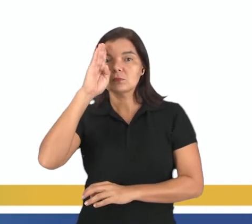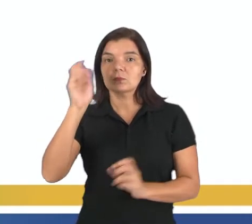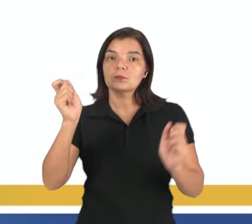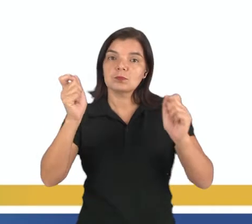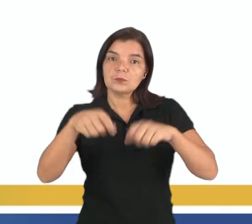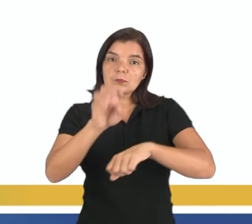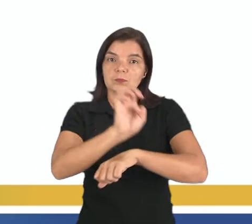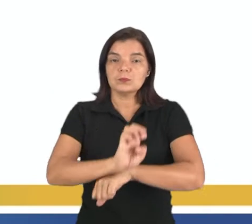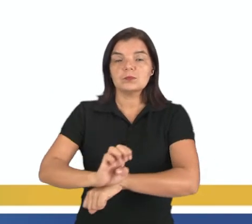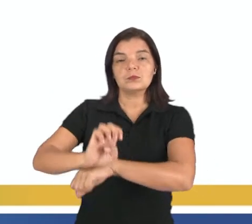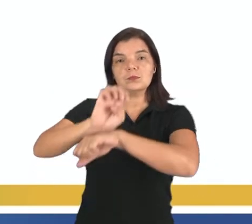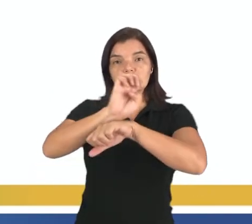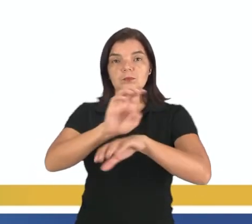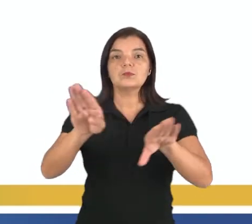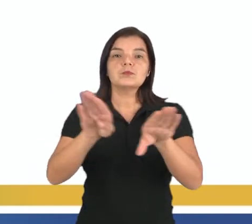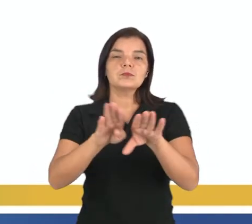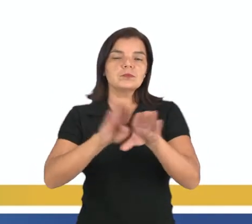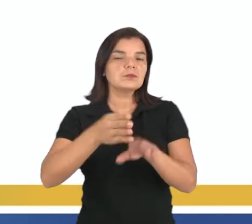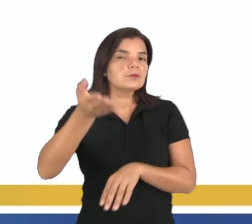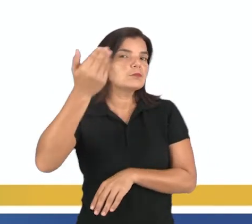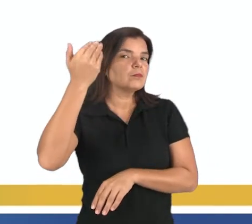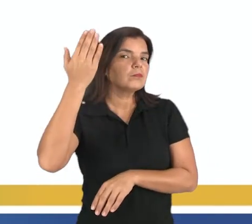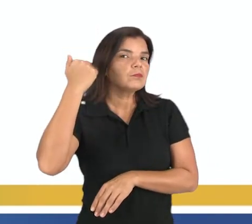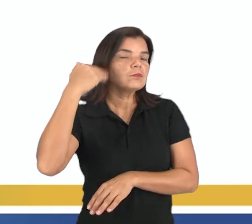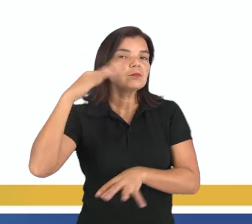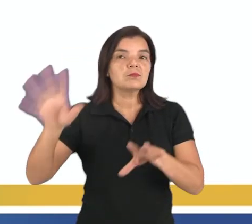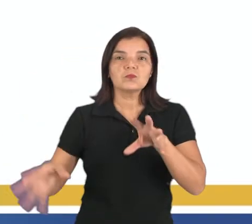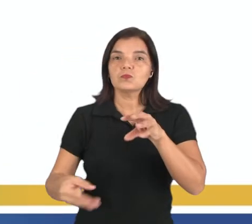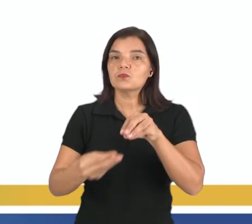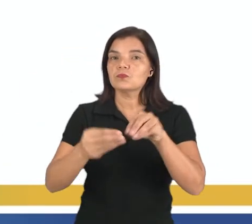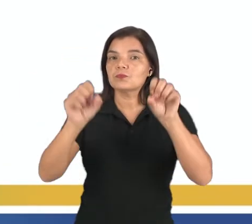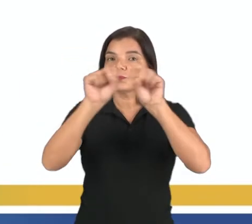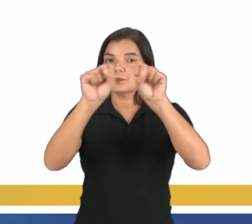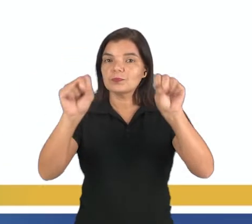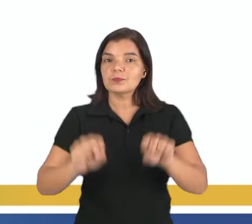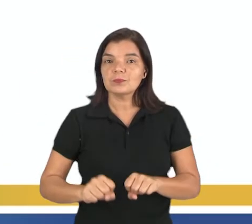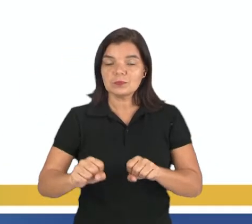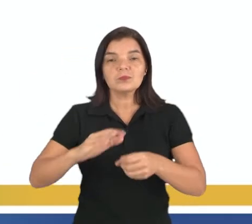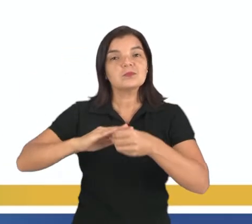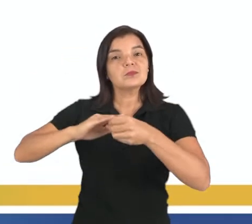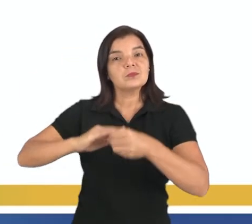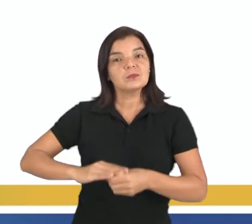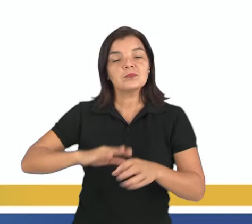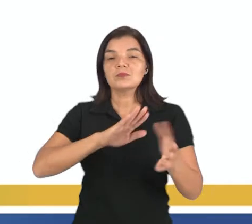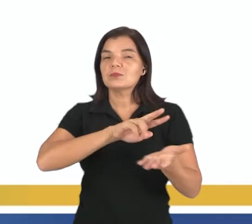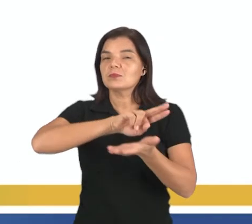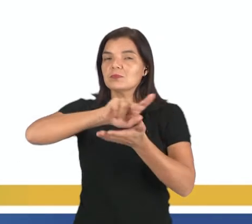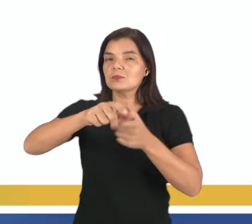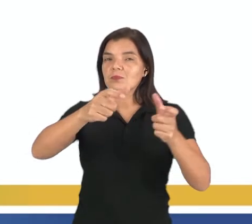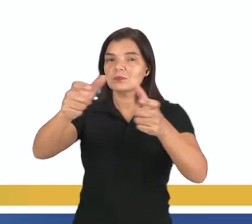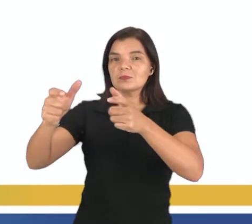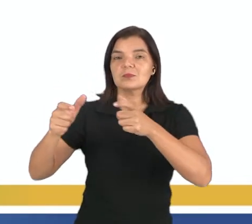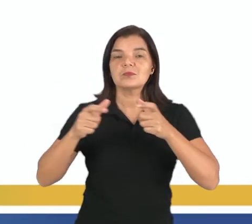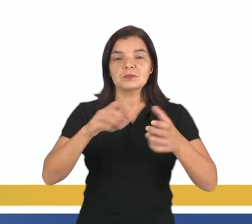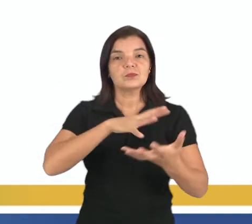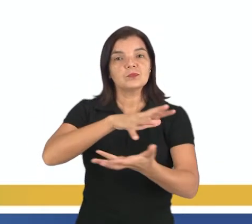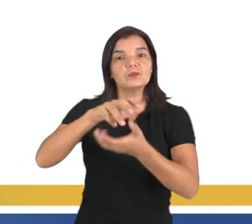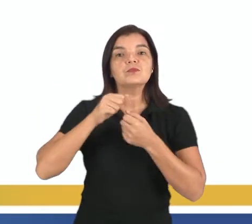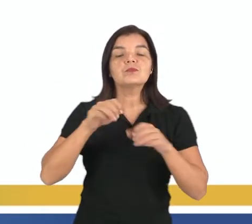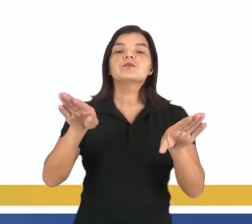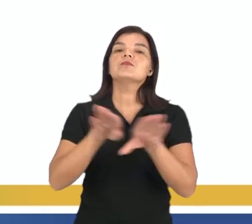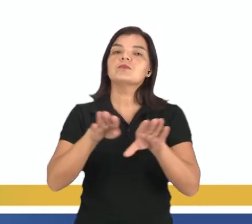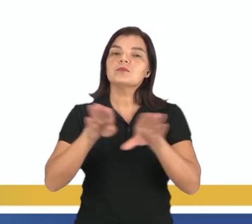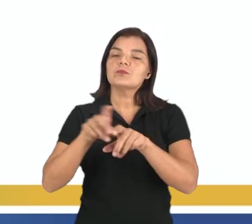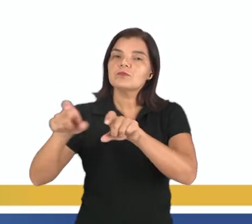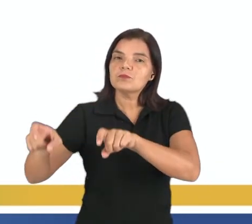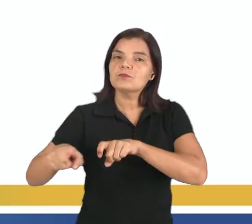potências europeias. Da época, a implantar o sistema colonial em diversas regiões do mundo. As colônias se